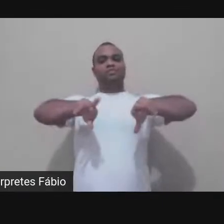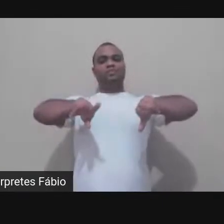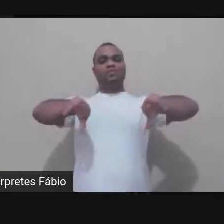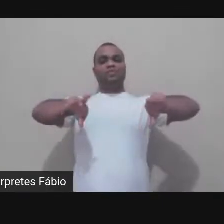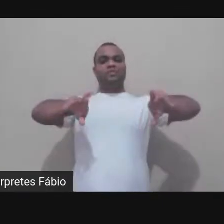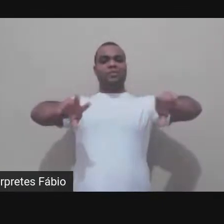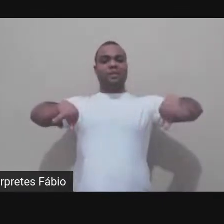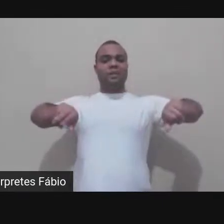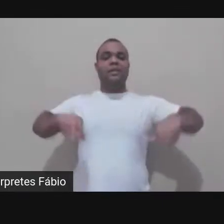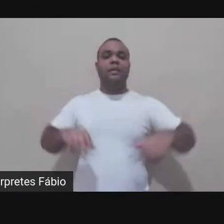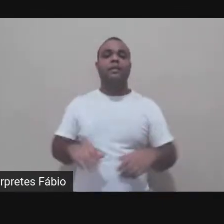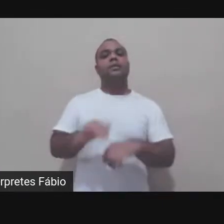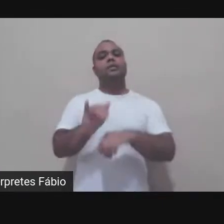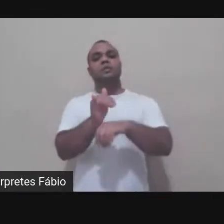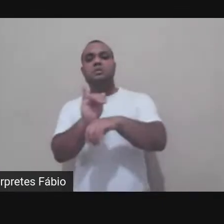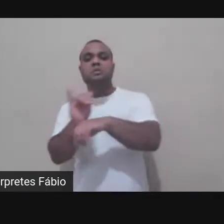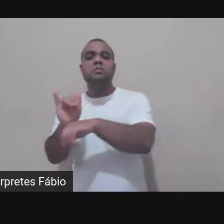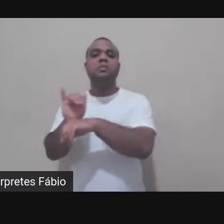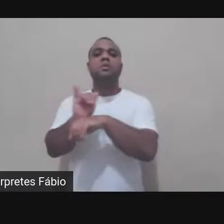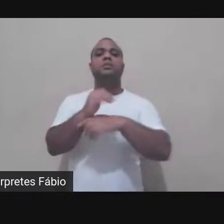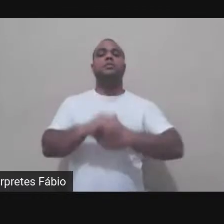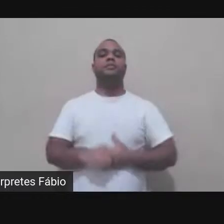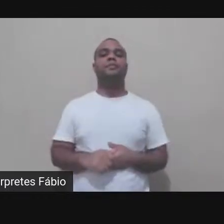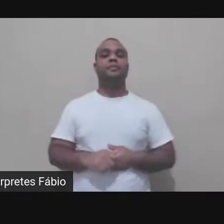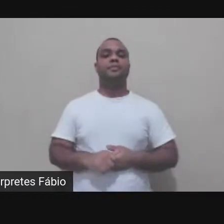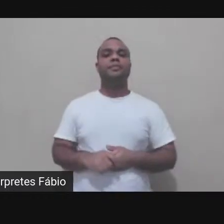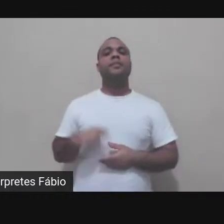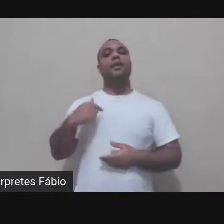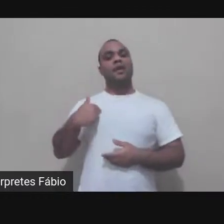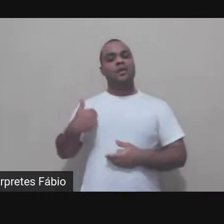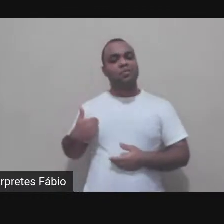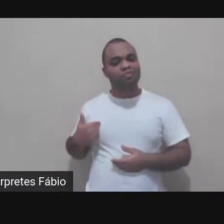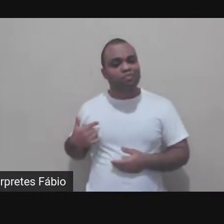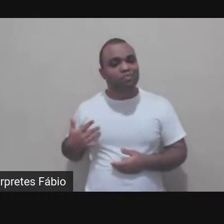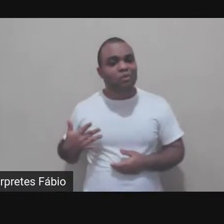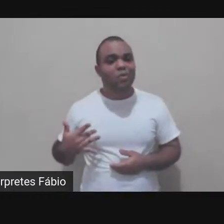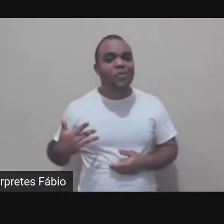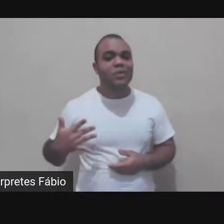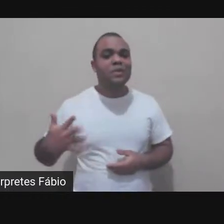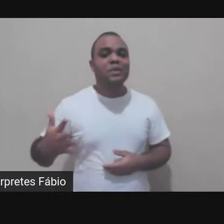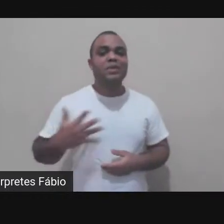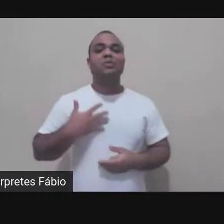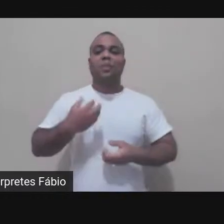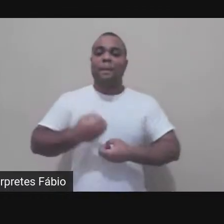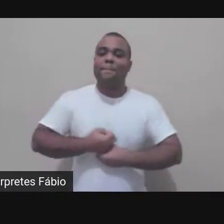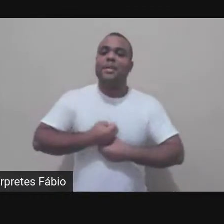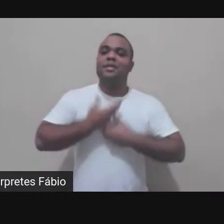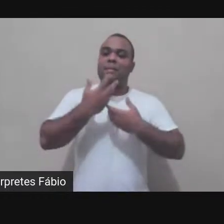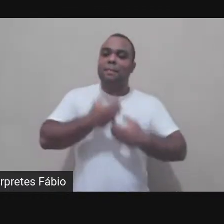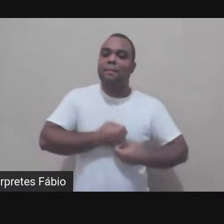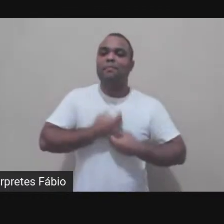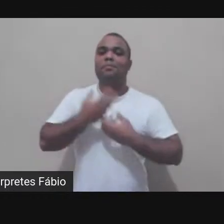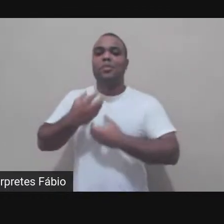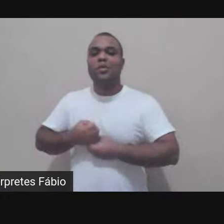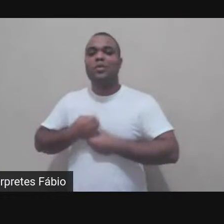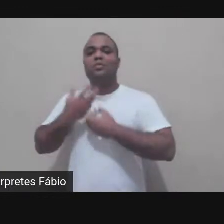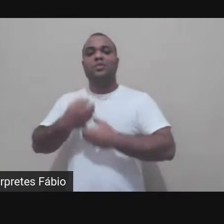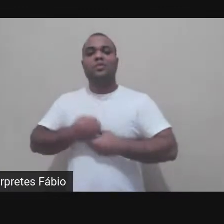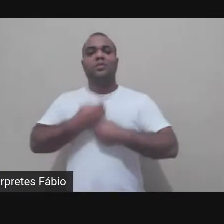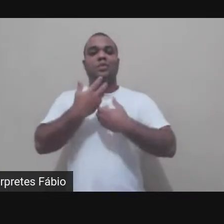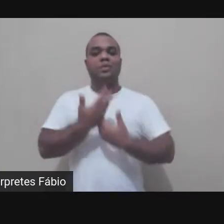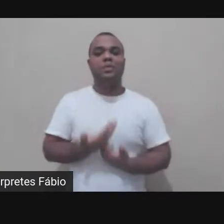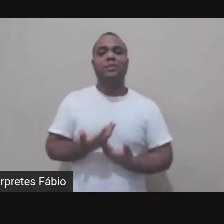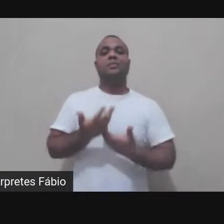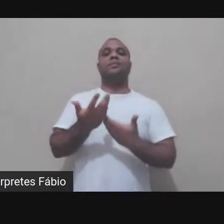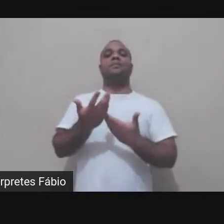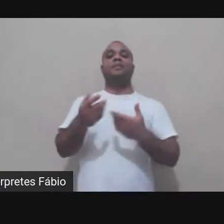esse meu lugar entre a produção de conteúdo e a produção de conhecimento e a divulgação de conhecimento e é